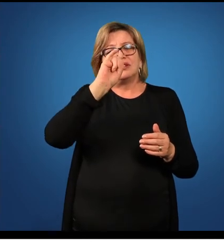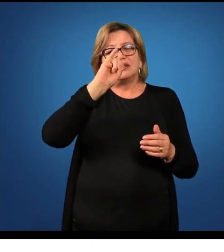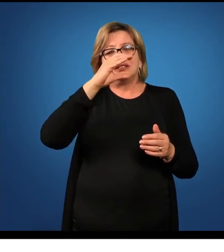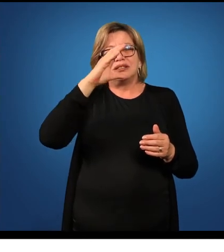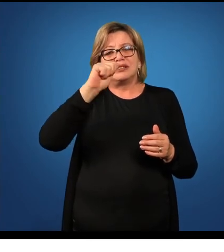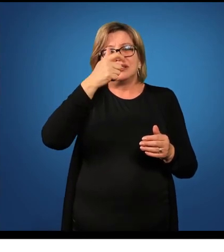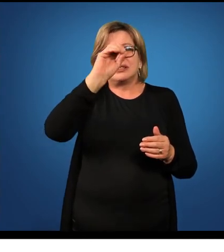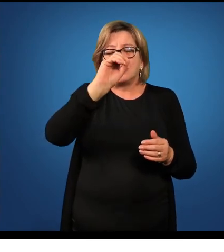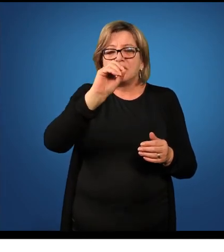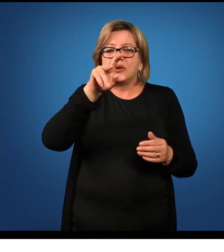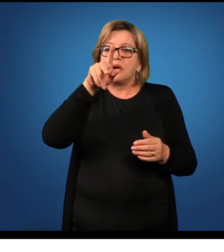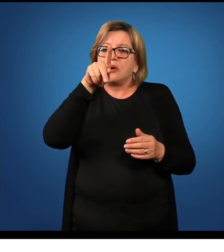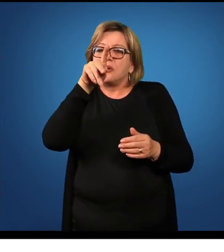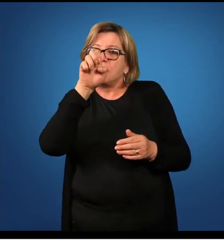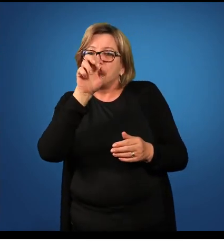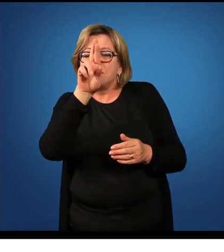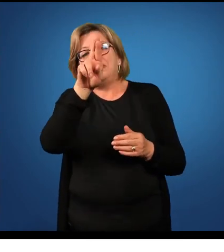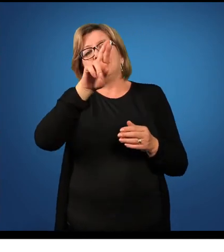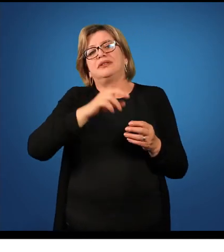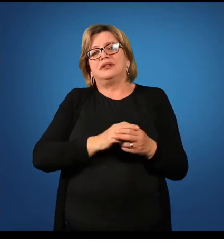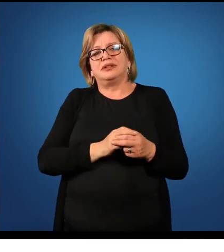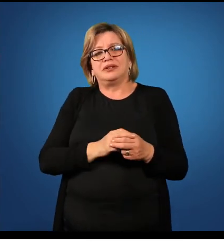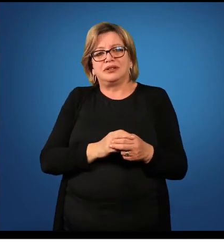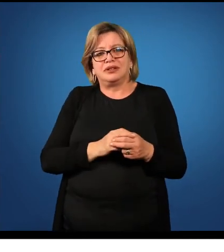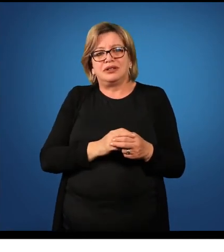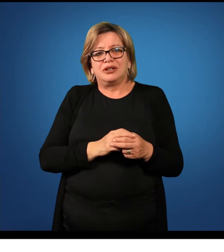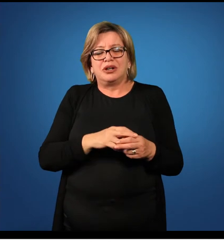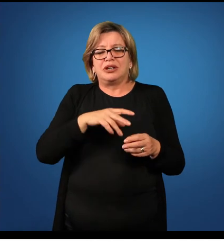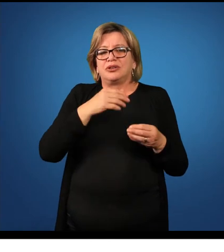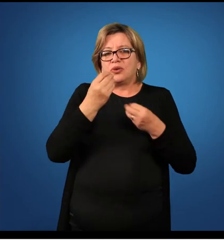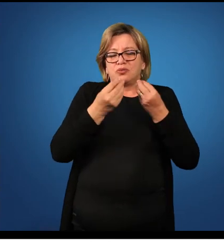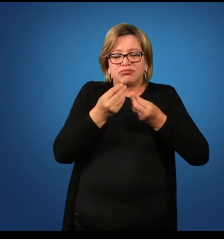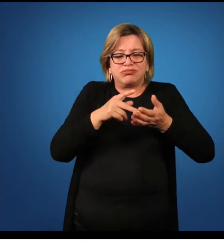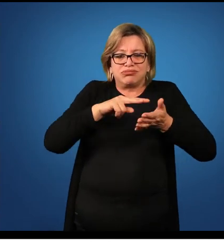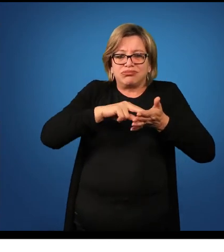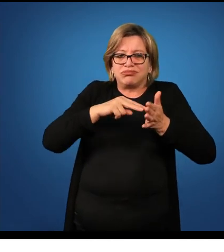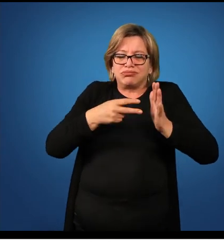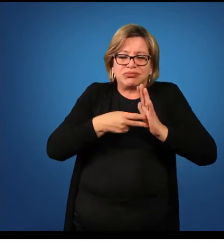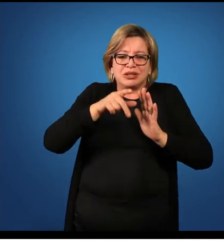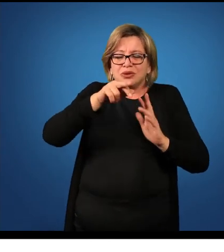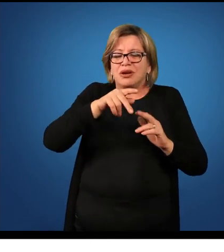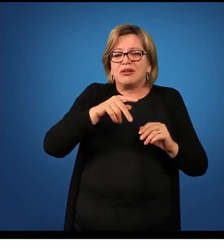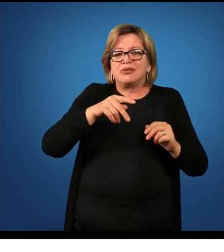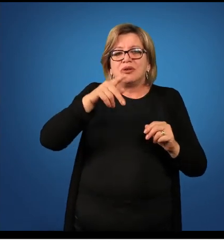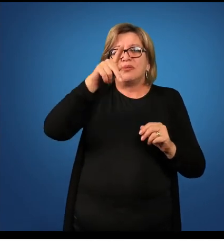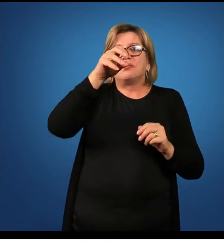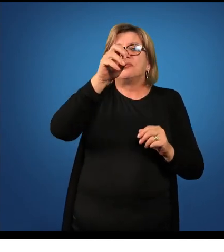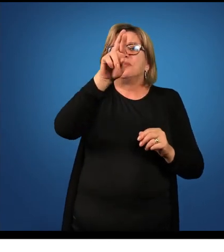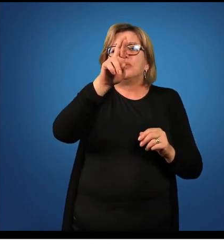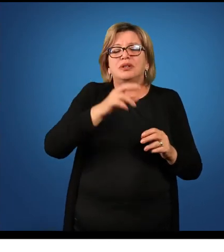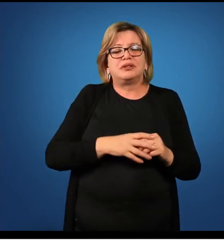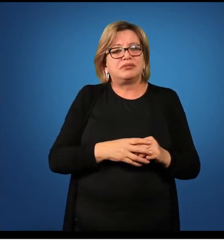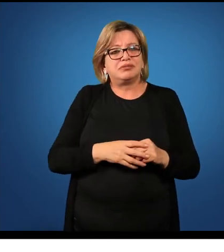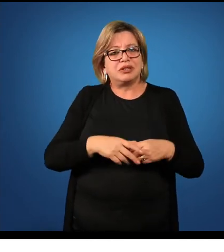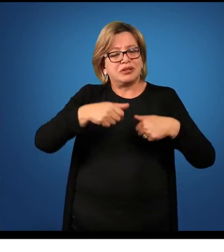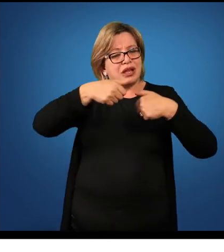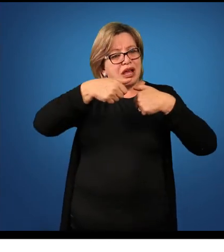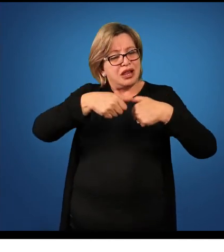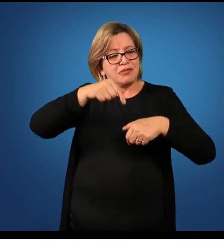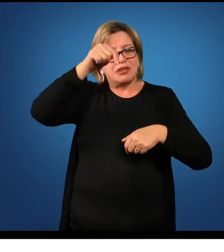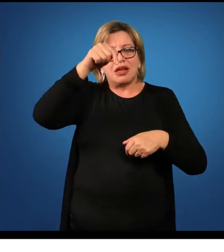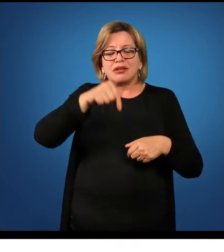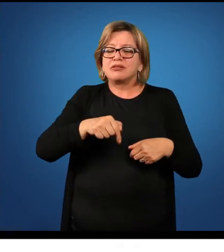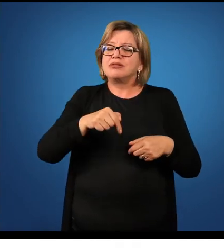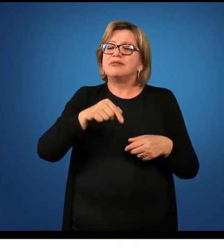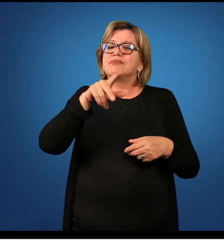estaremos aqui por quatro horas estaremos érimos